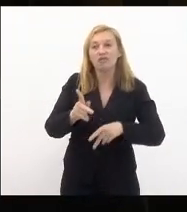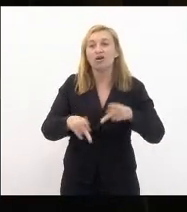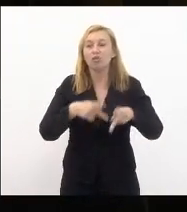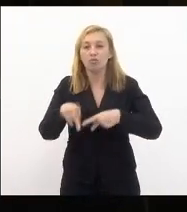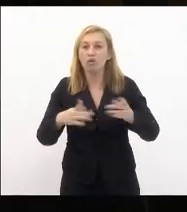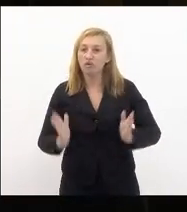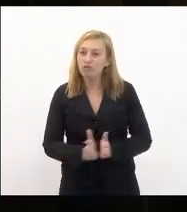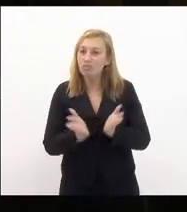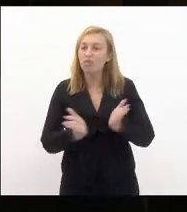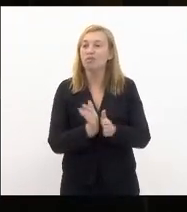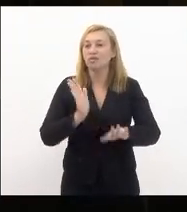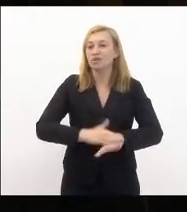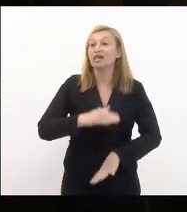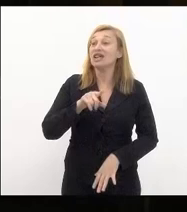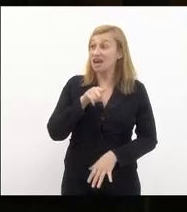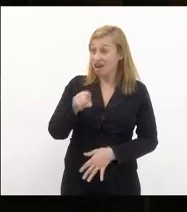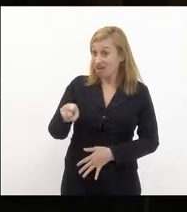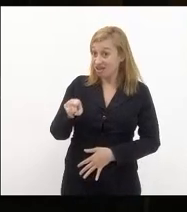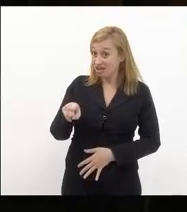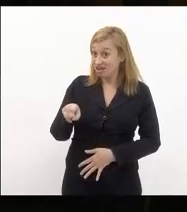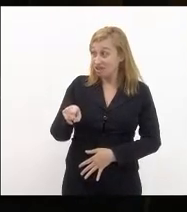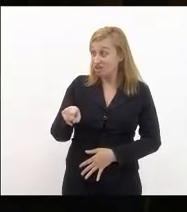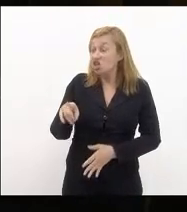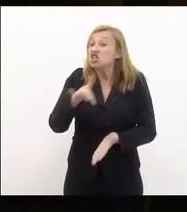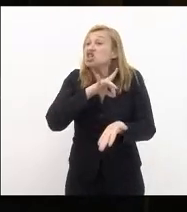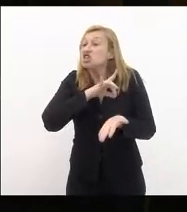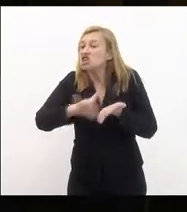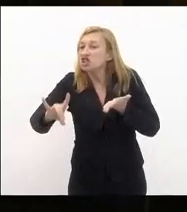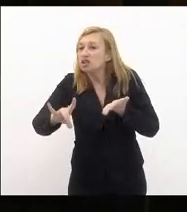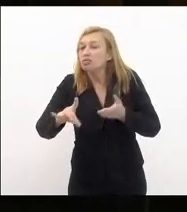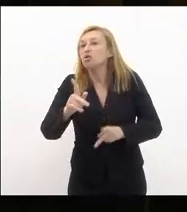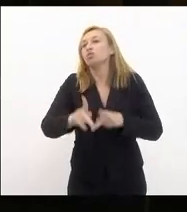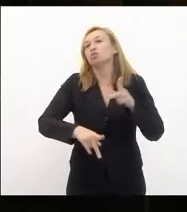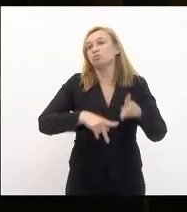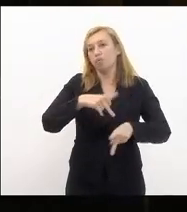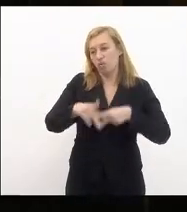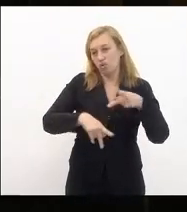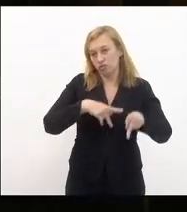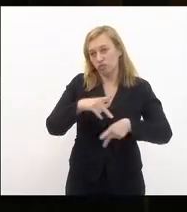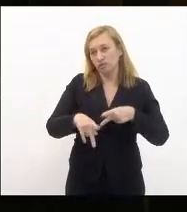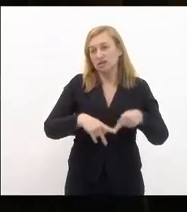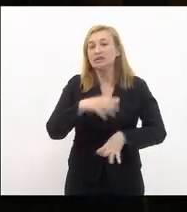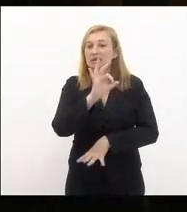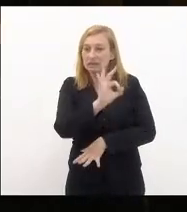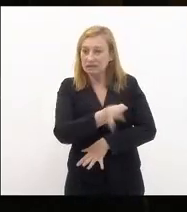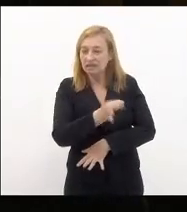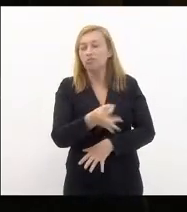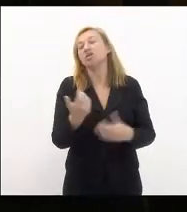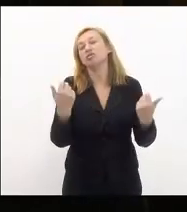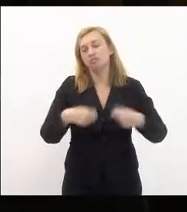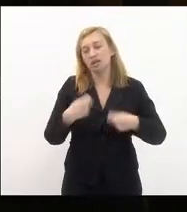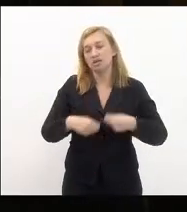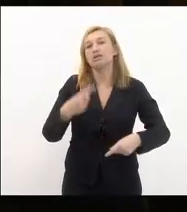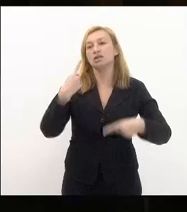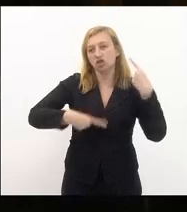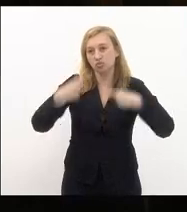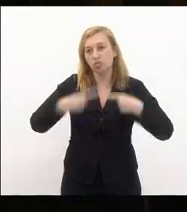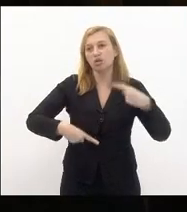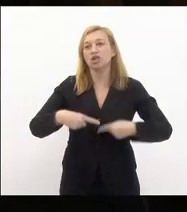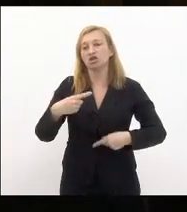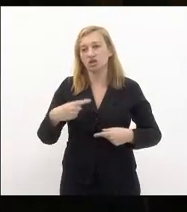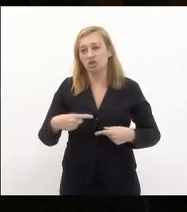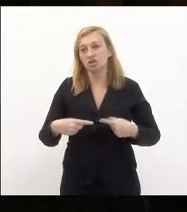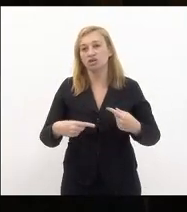pobre ora eles são inimigos da população que efetivamente precisa de políticas públicas